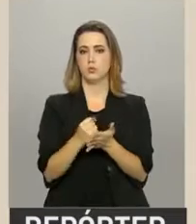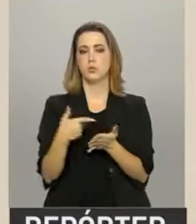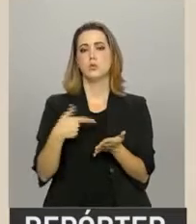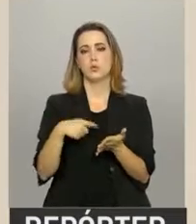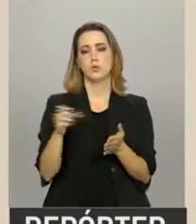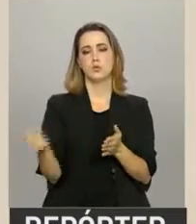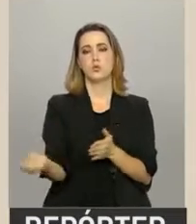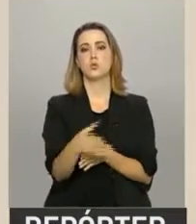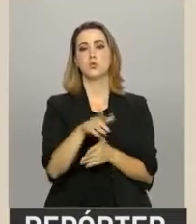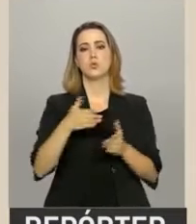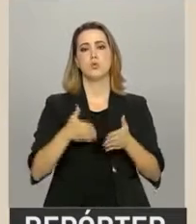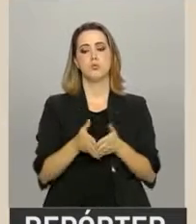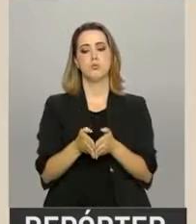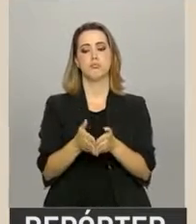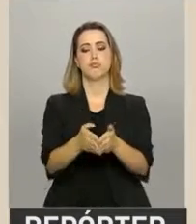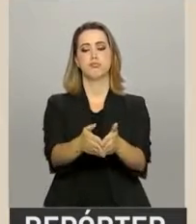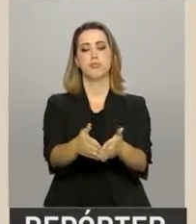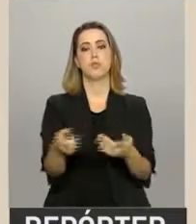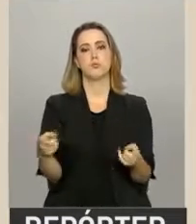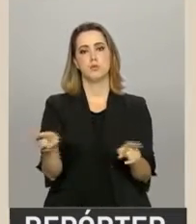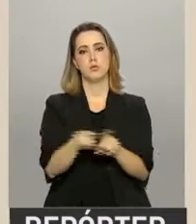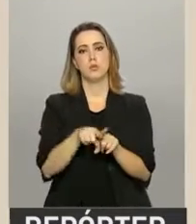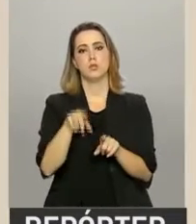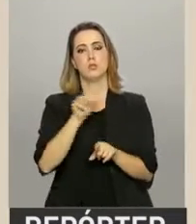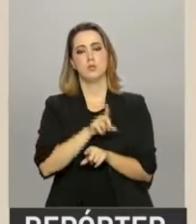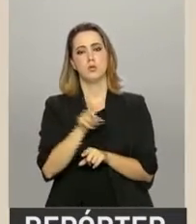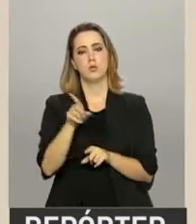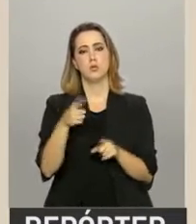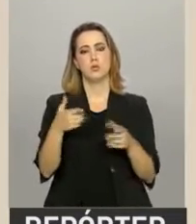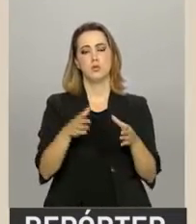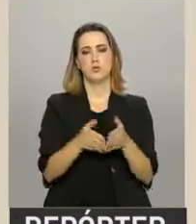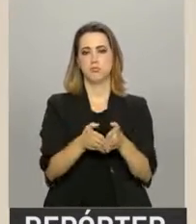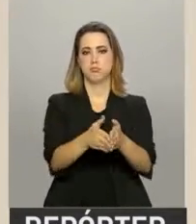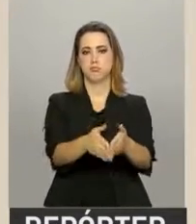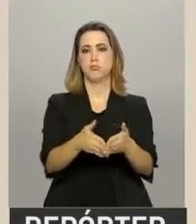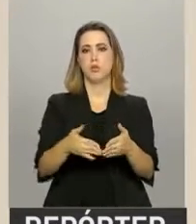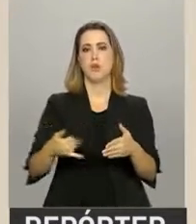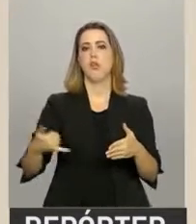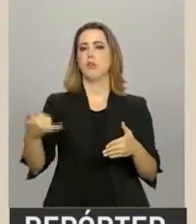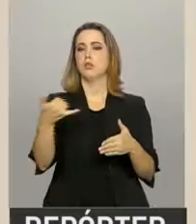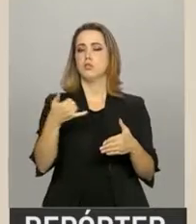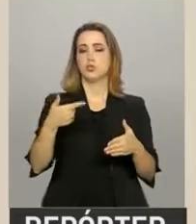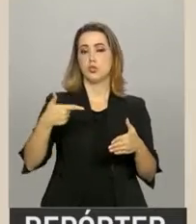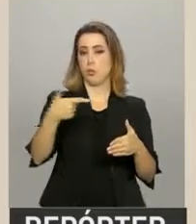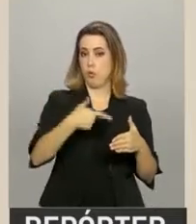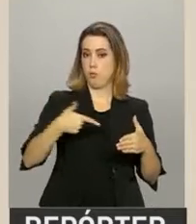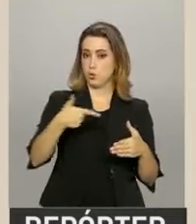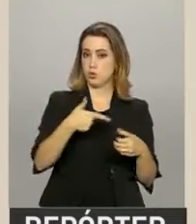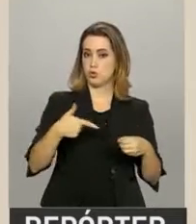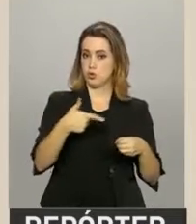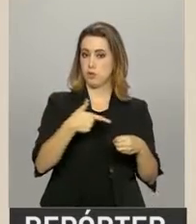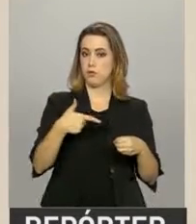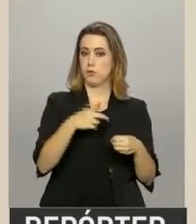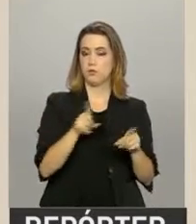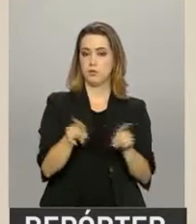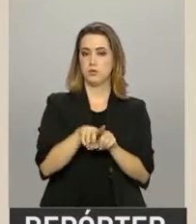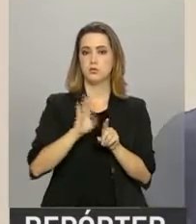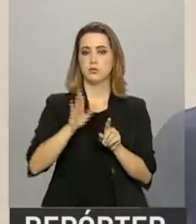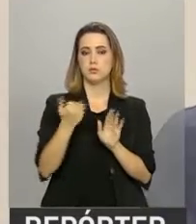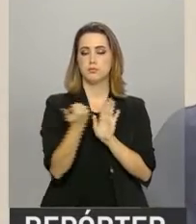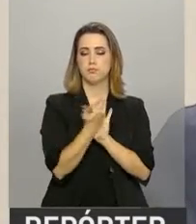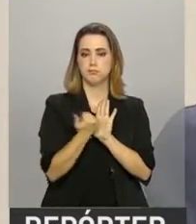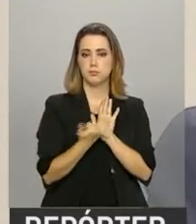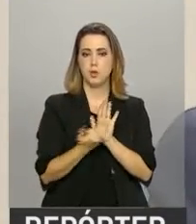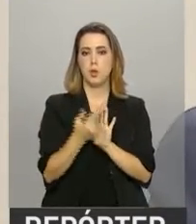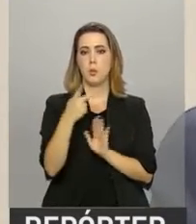também, lá no porto de Santarém, no outro país, terminais de combustíveis, que também já fazem parte do portfólio do PPI.